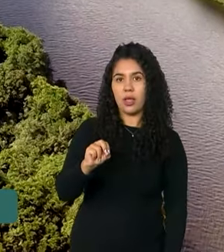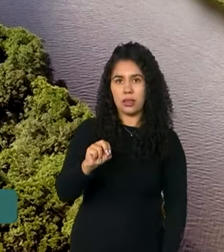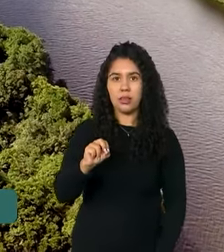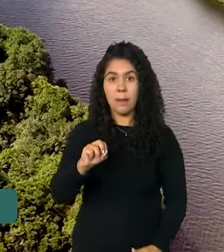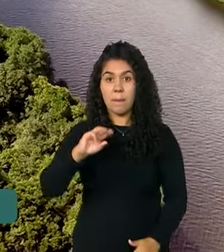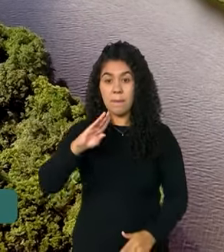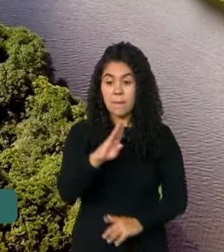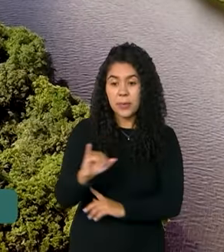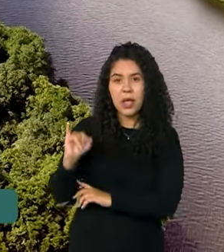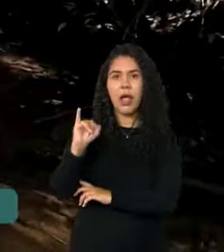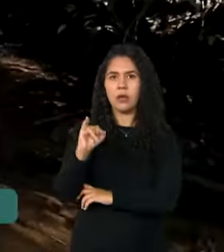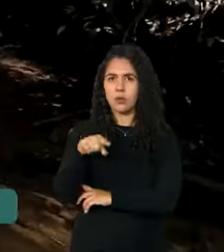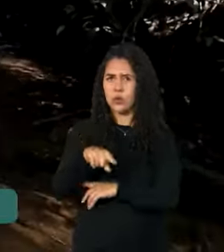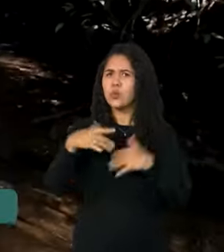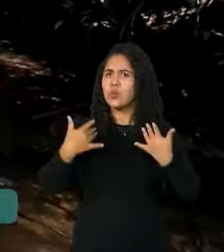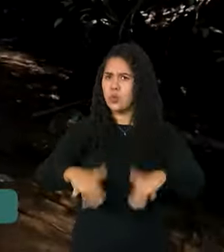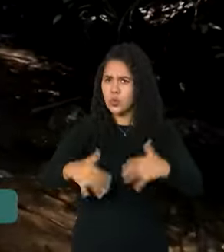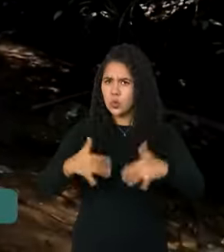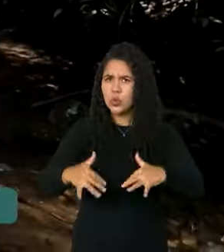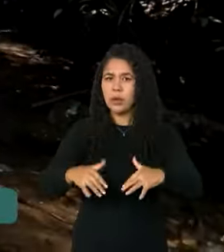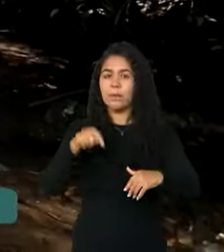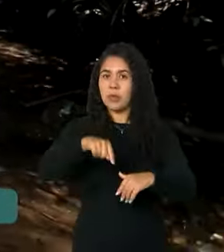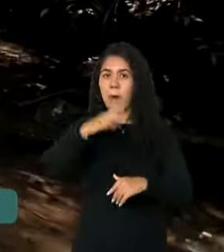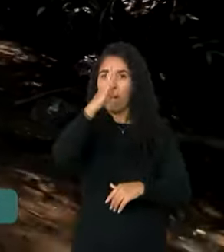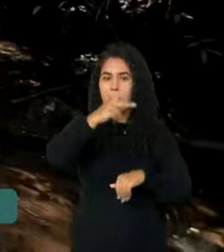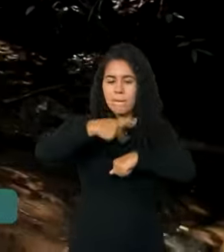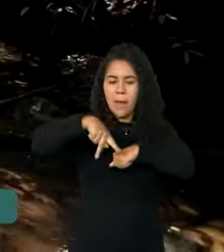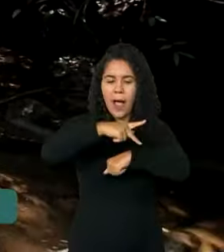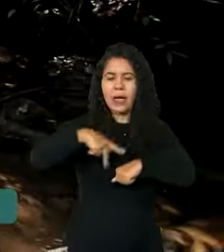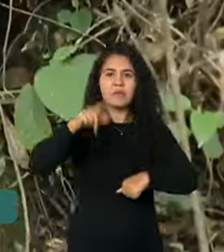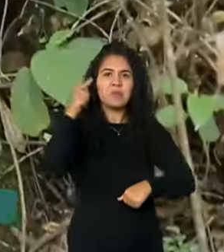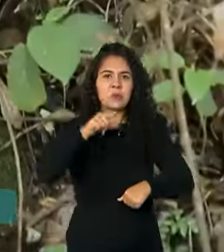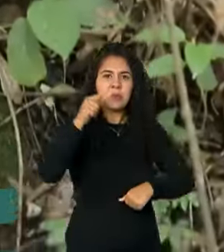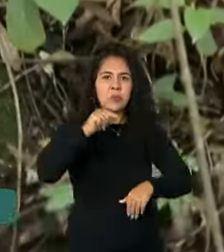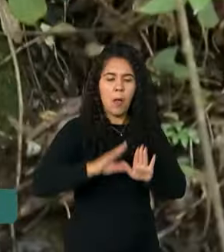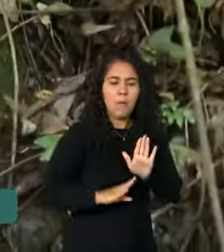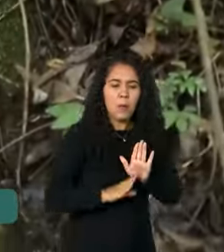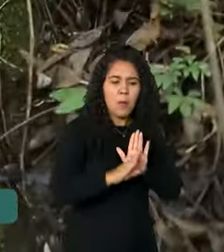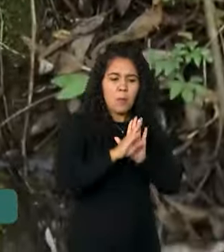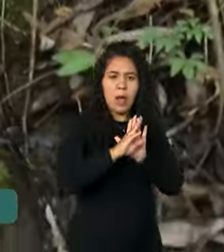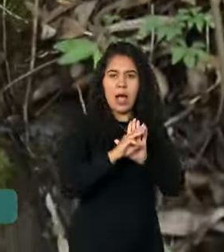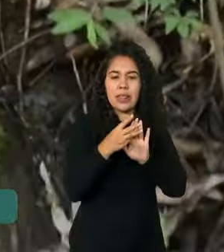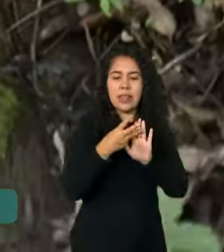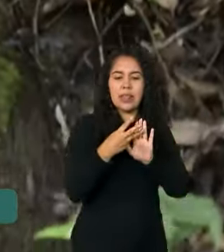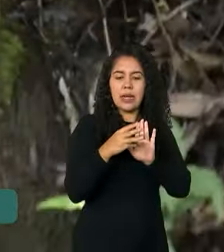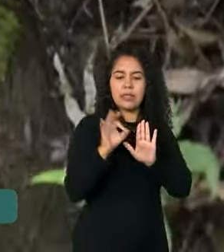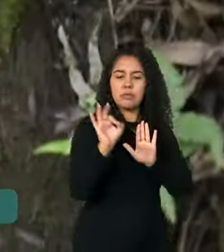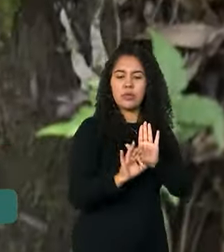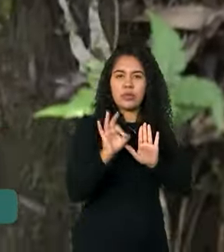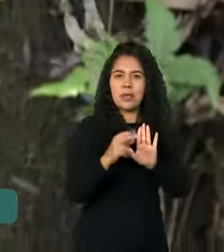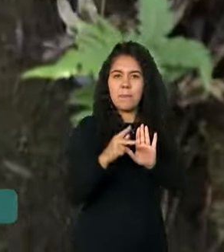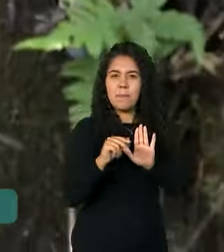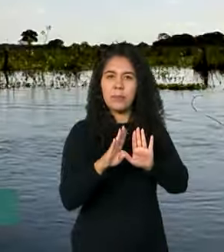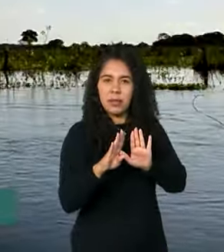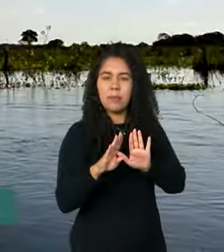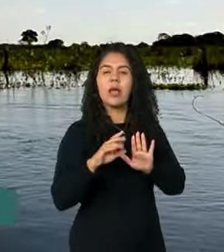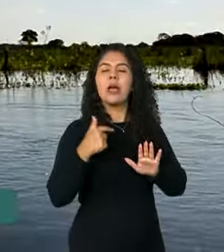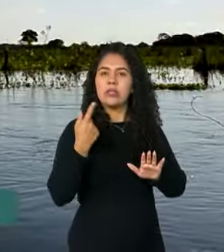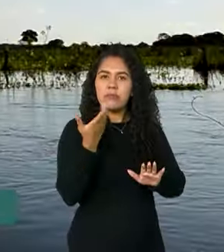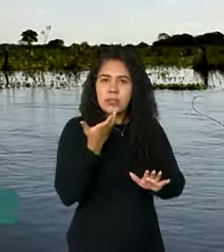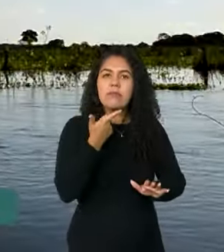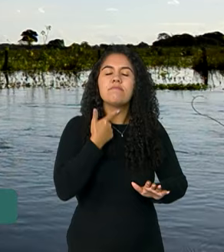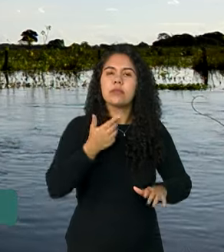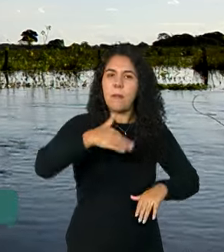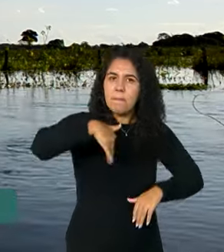equivalente. É ousada, com o crescendo a mais de 3% ao ano. E nós queremos que cresça mais, tenha